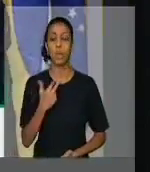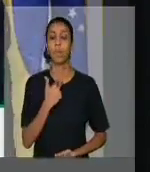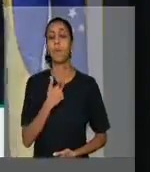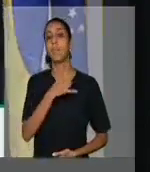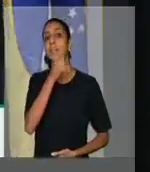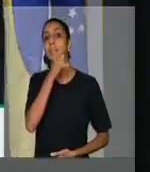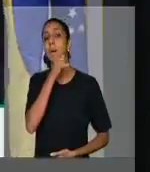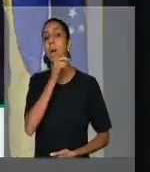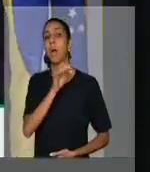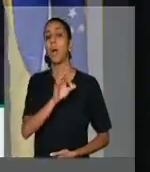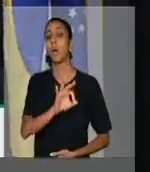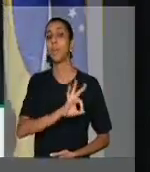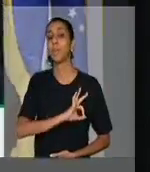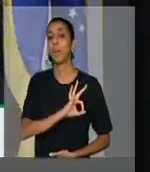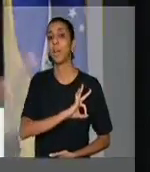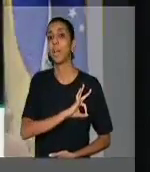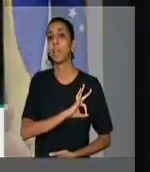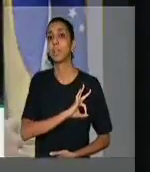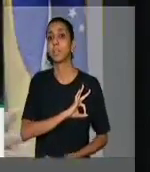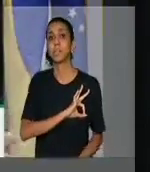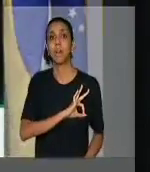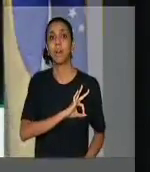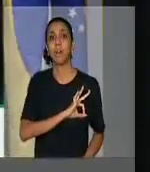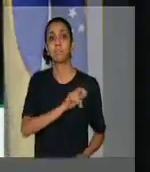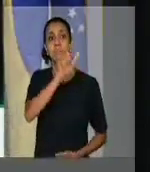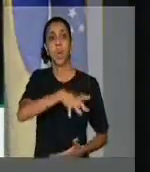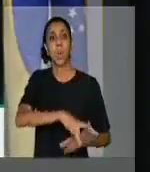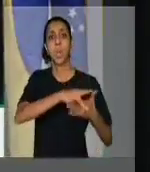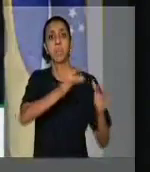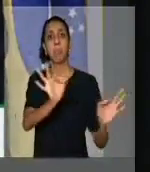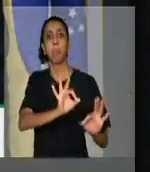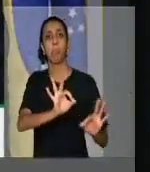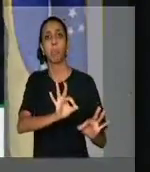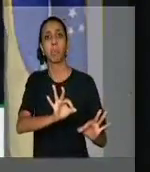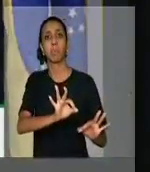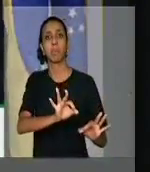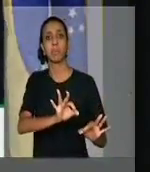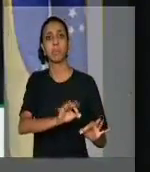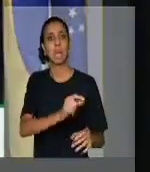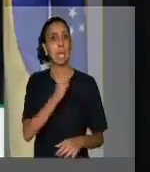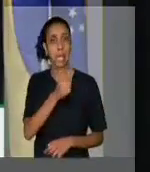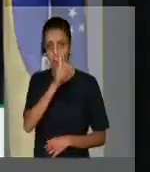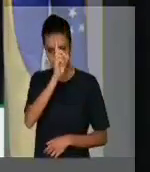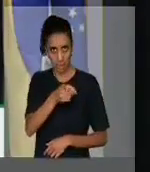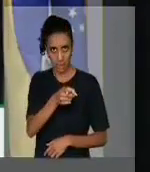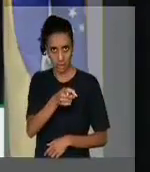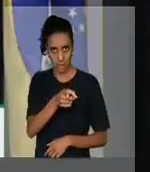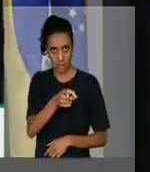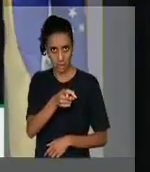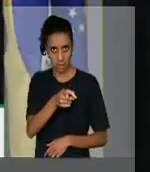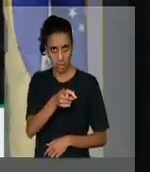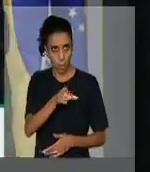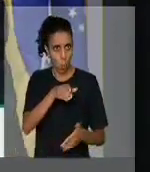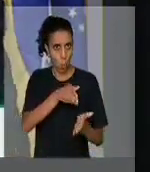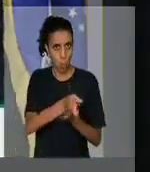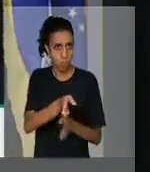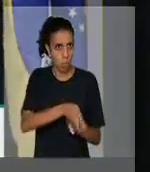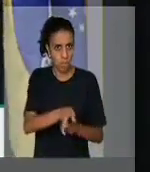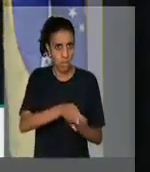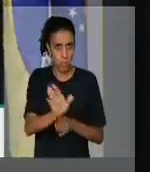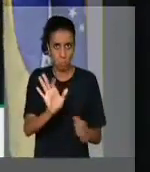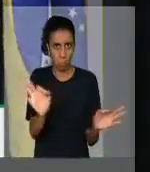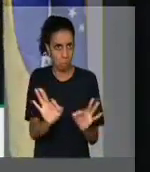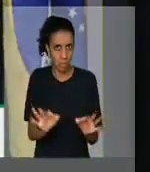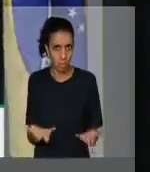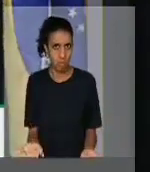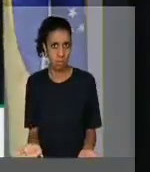polícia sem a cabeça, sem o comando, sem um direcionamento, porque aí,